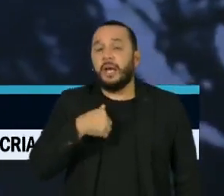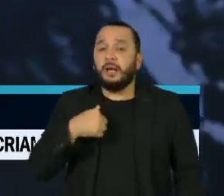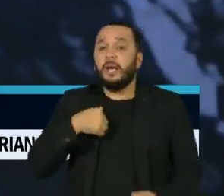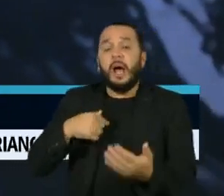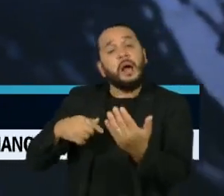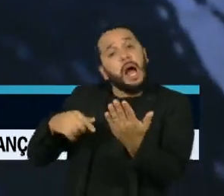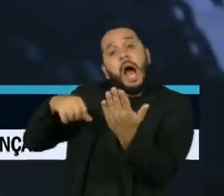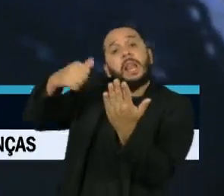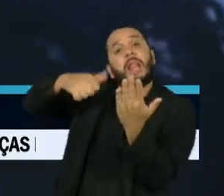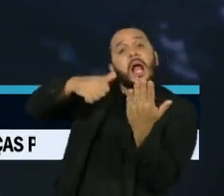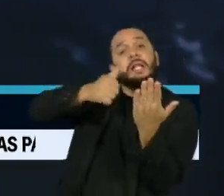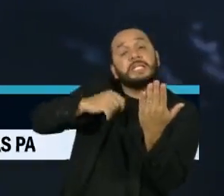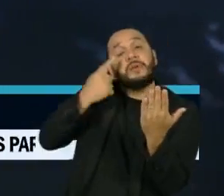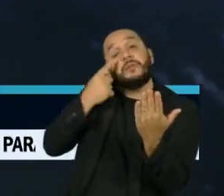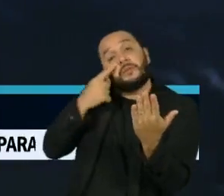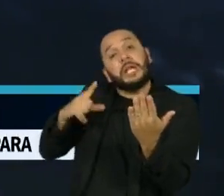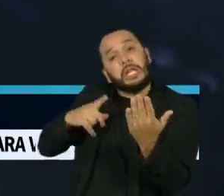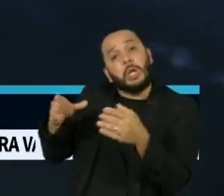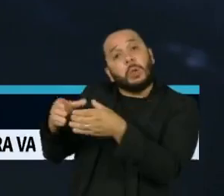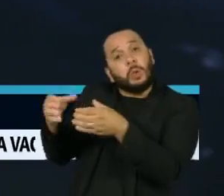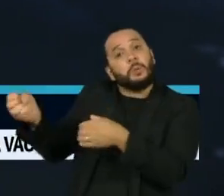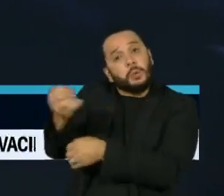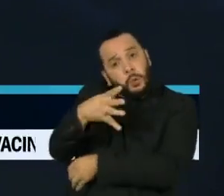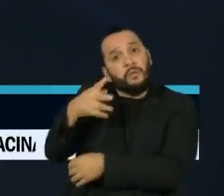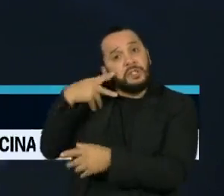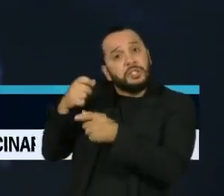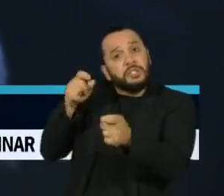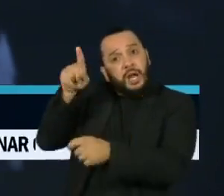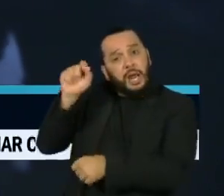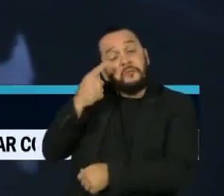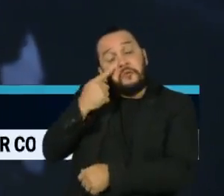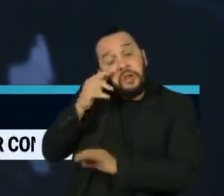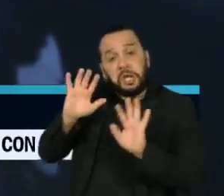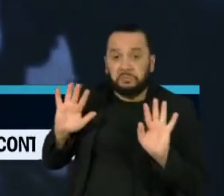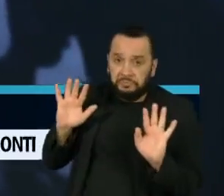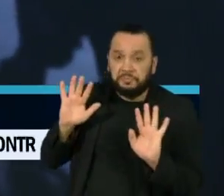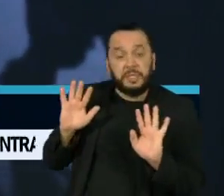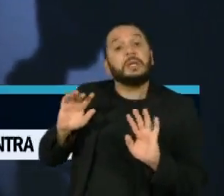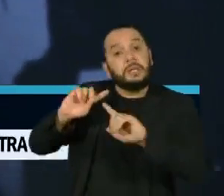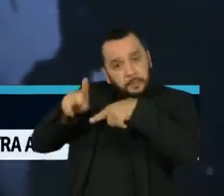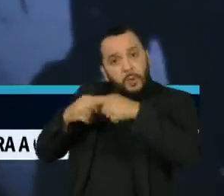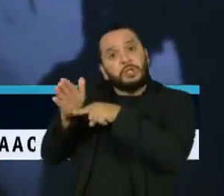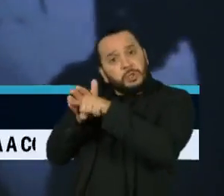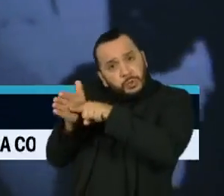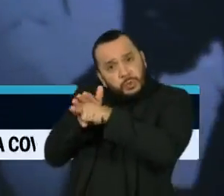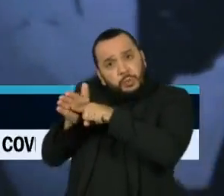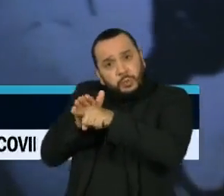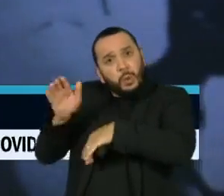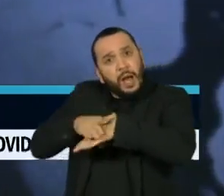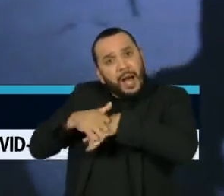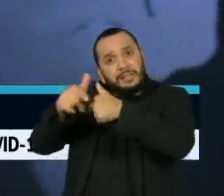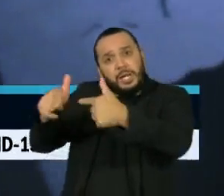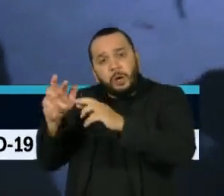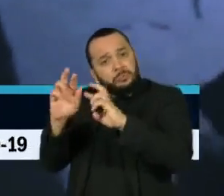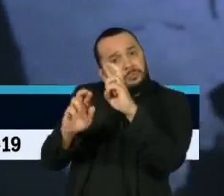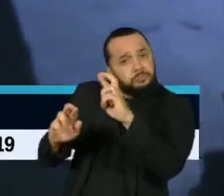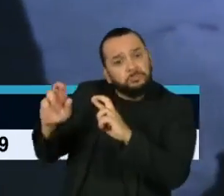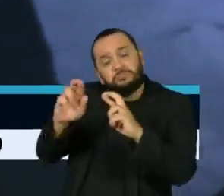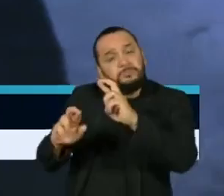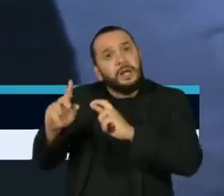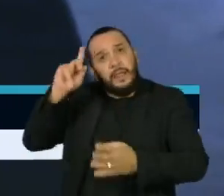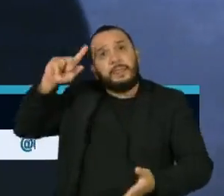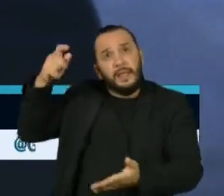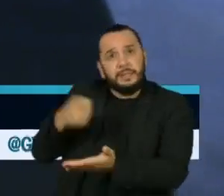os relatos sobre a possível existência do grupo de indígenas isolados. Porém, só depois dos estudos e ações de monitoramento, poderá